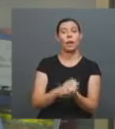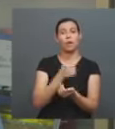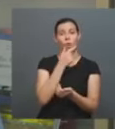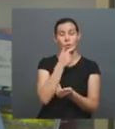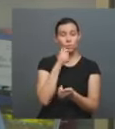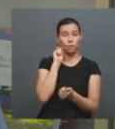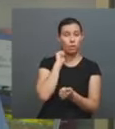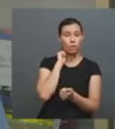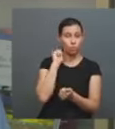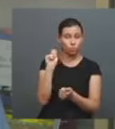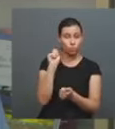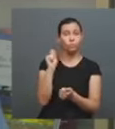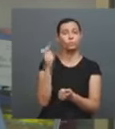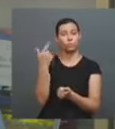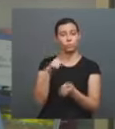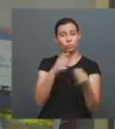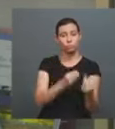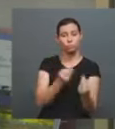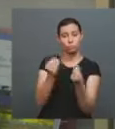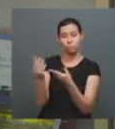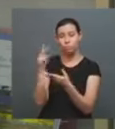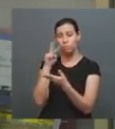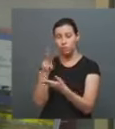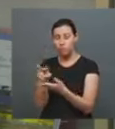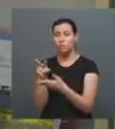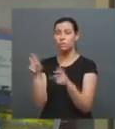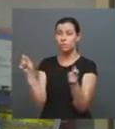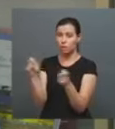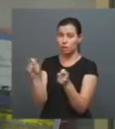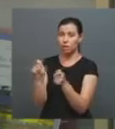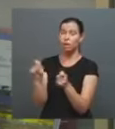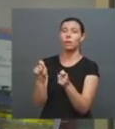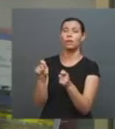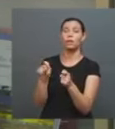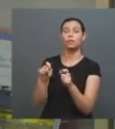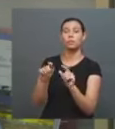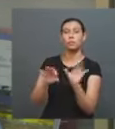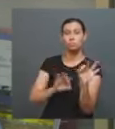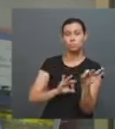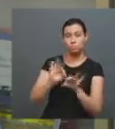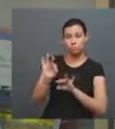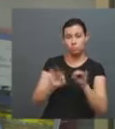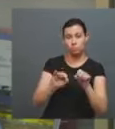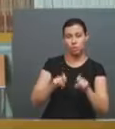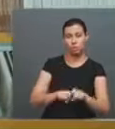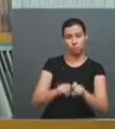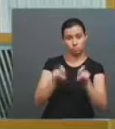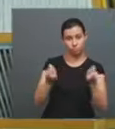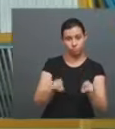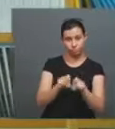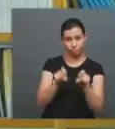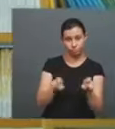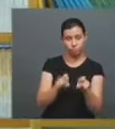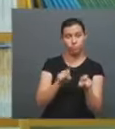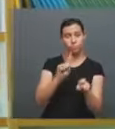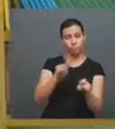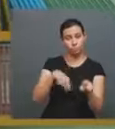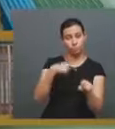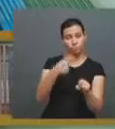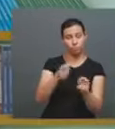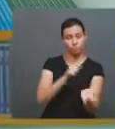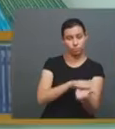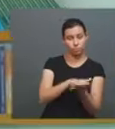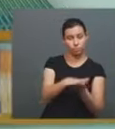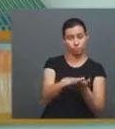E vai para o processo de publicação aqui na gráfica, tanto digital quanto impresso. A maioria das publicações